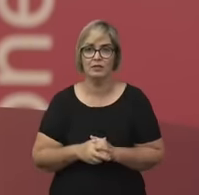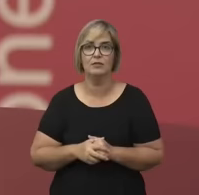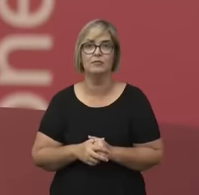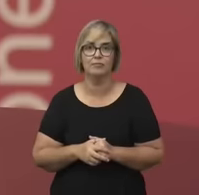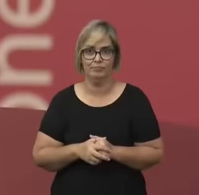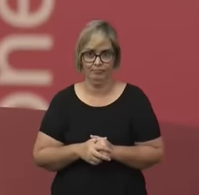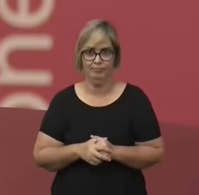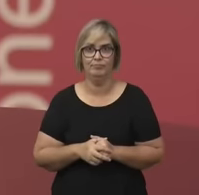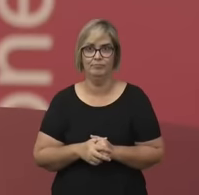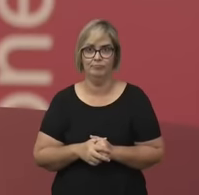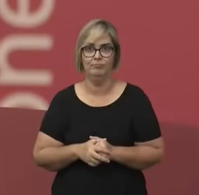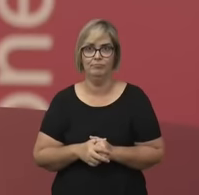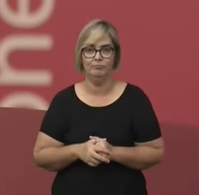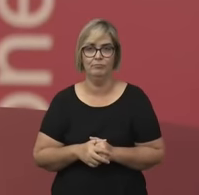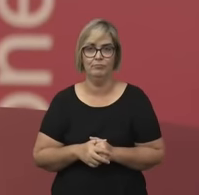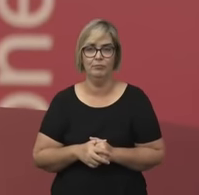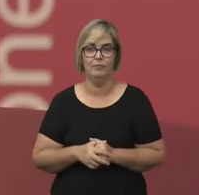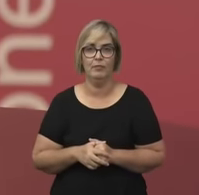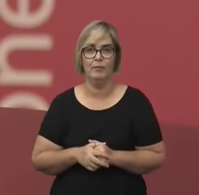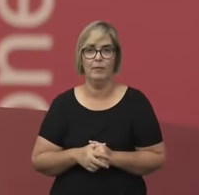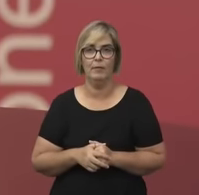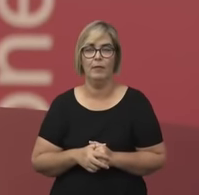Wollstonecraft, Reivindicação dos Direitos da Mulher.